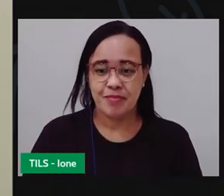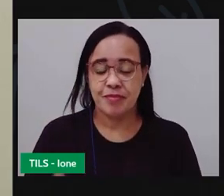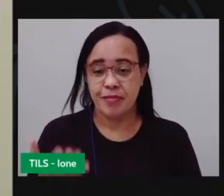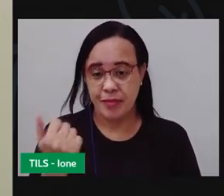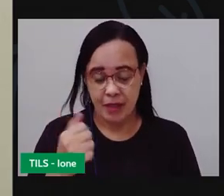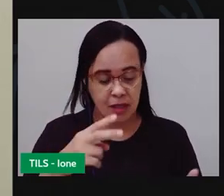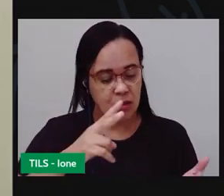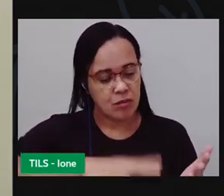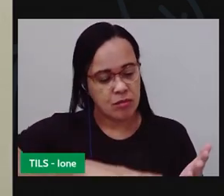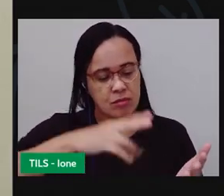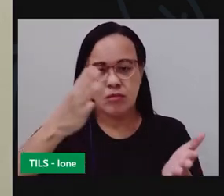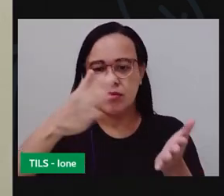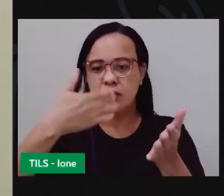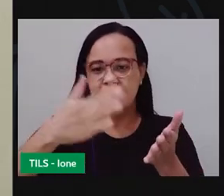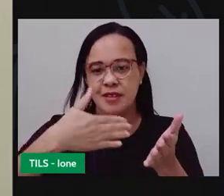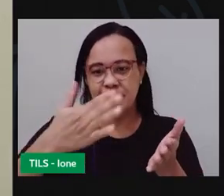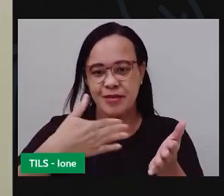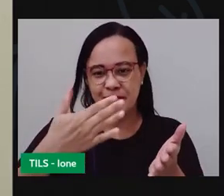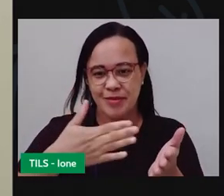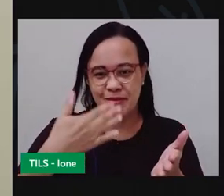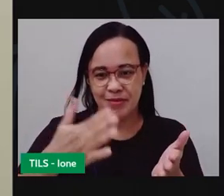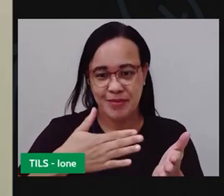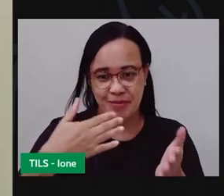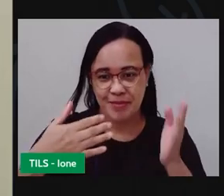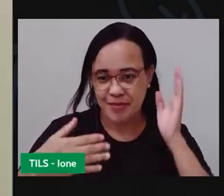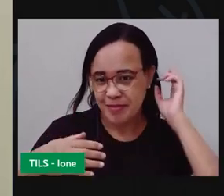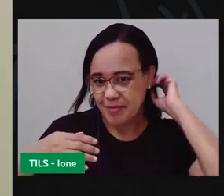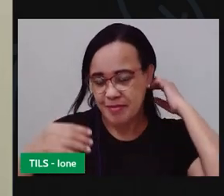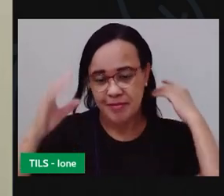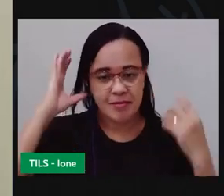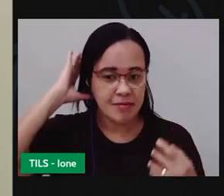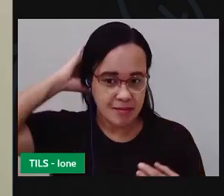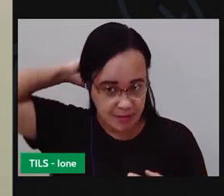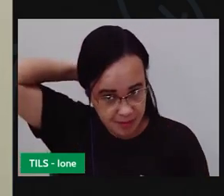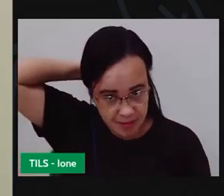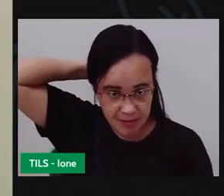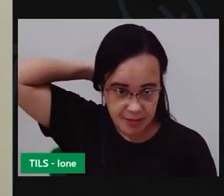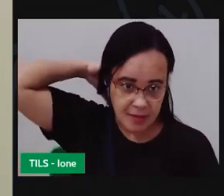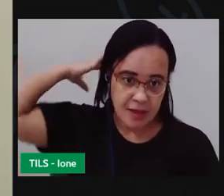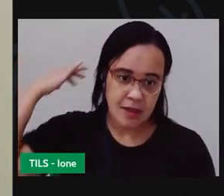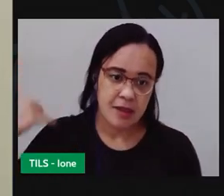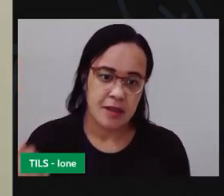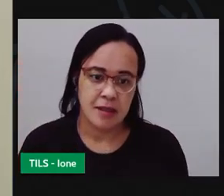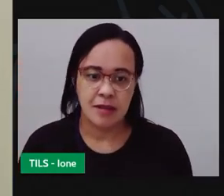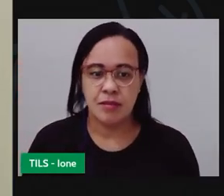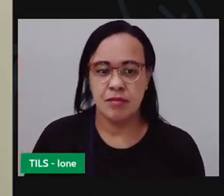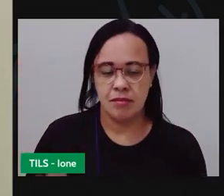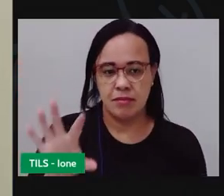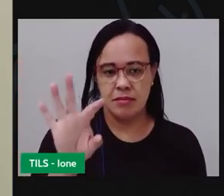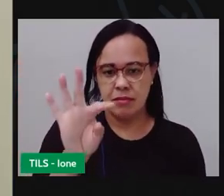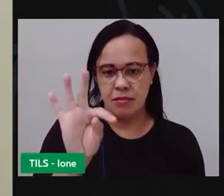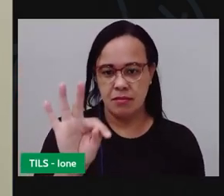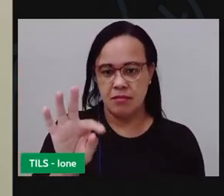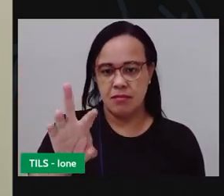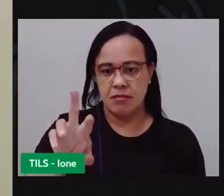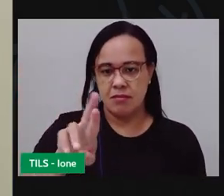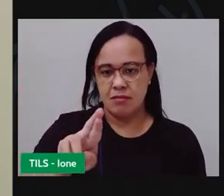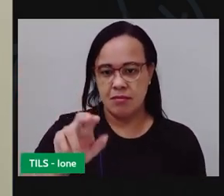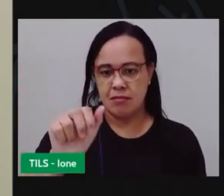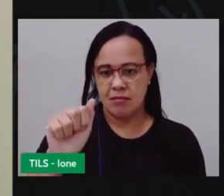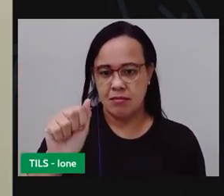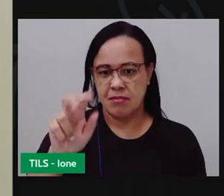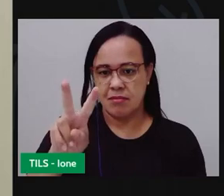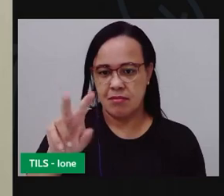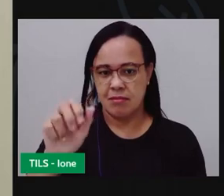chamado Trava Trovas. Trava Trovas, olha,